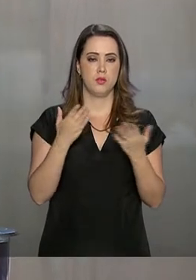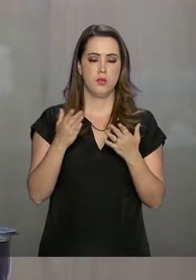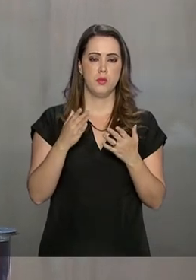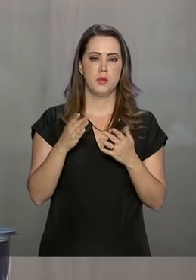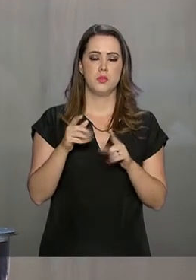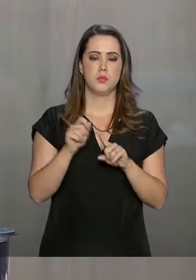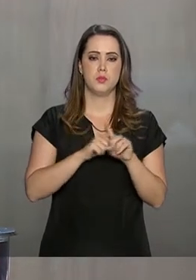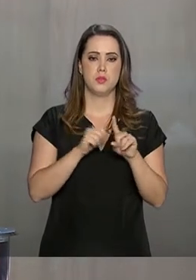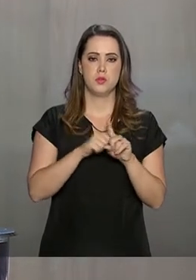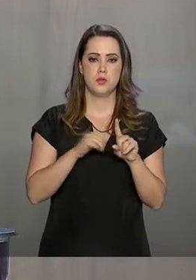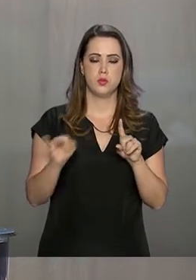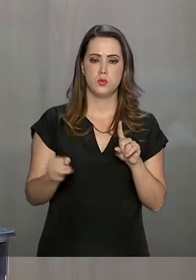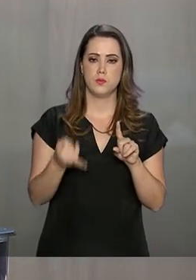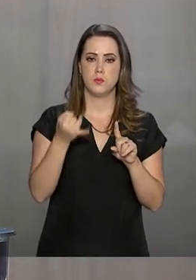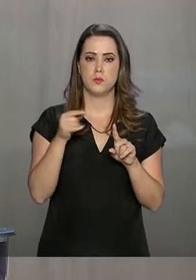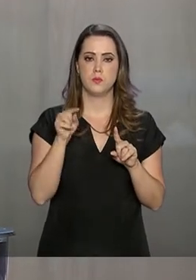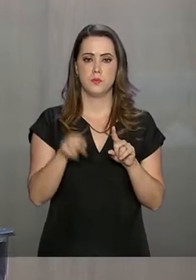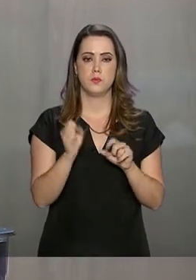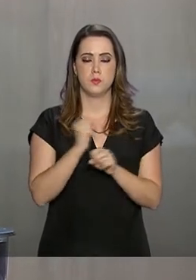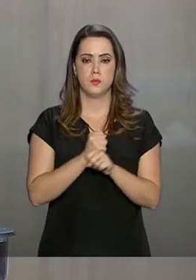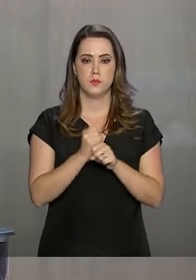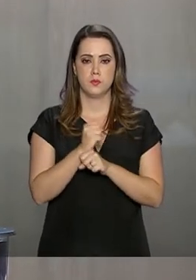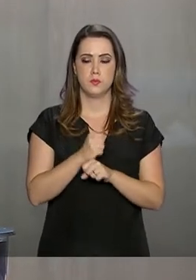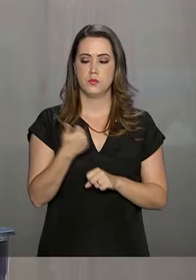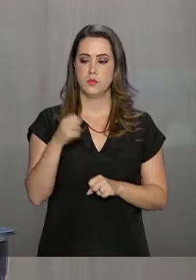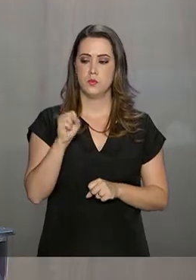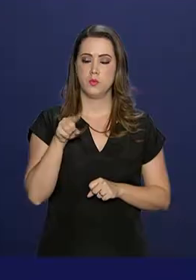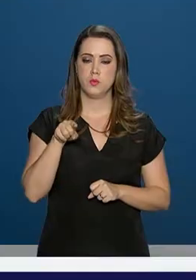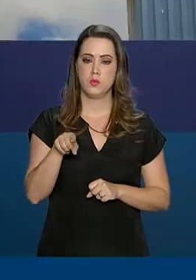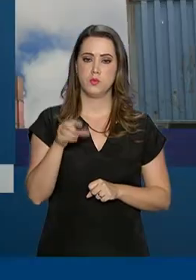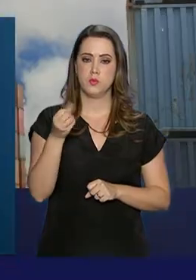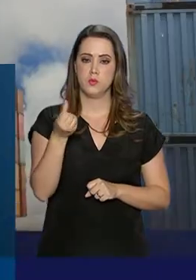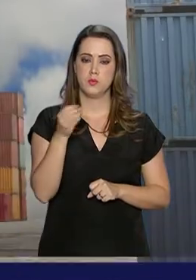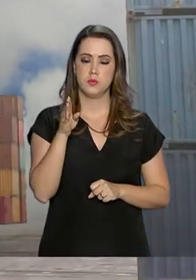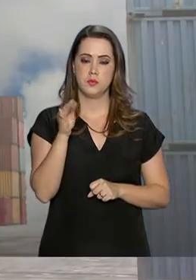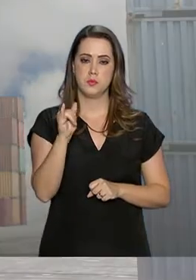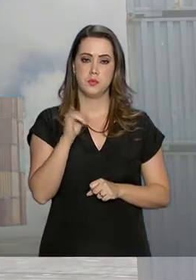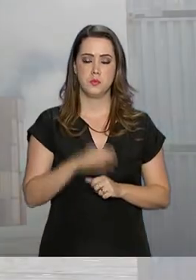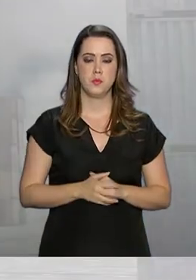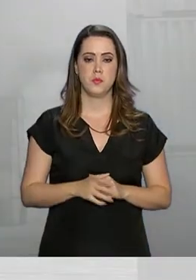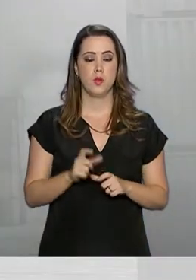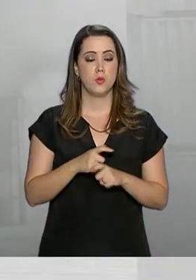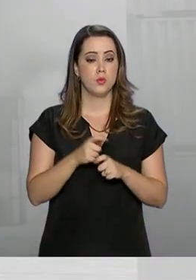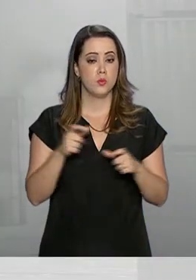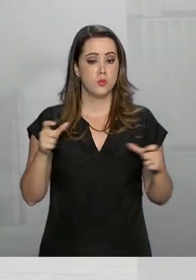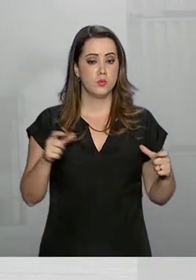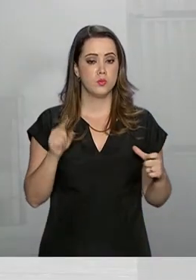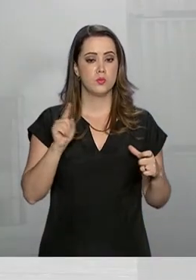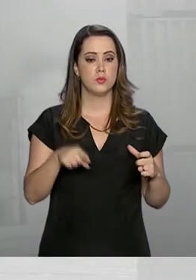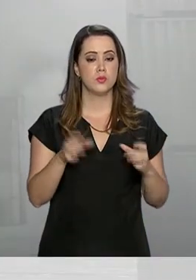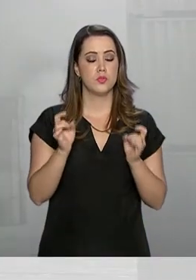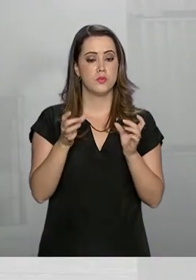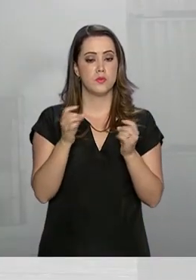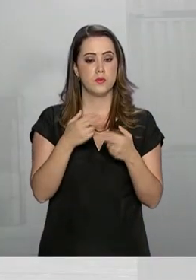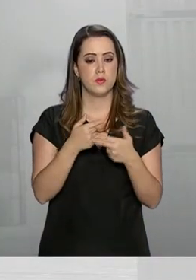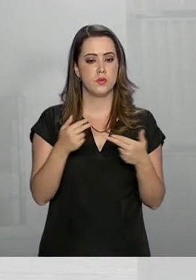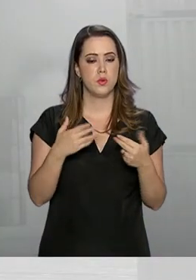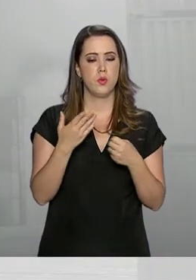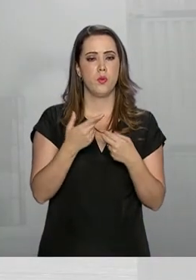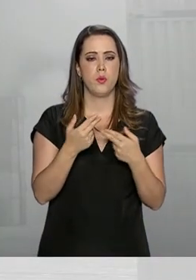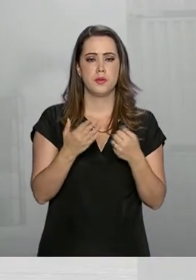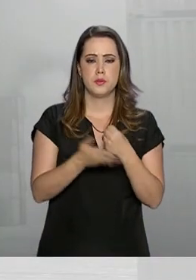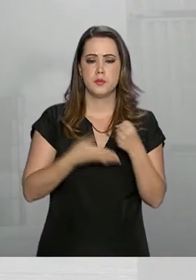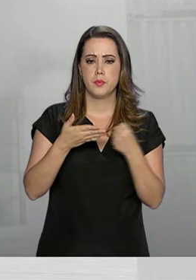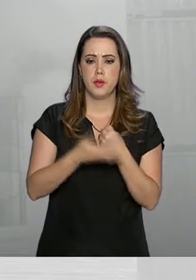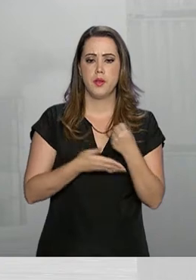janeiro, foi o janeiro deste ano, 18,6 bi. A grande maioria das exportações foram de produtos básicos